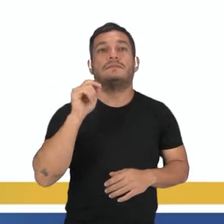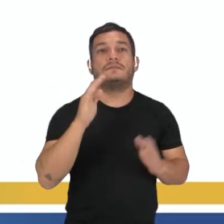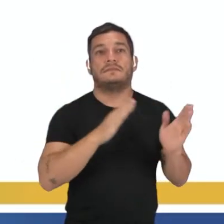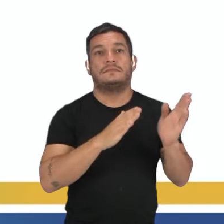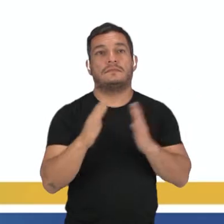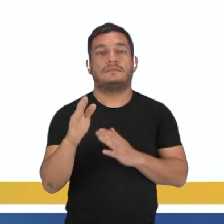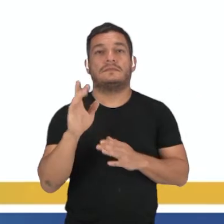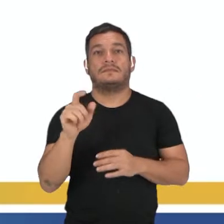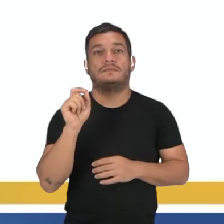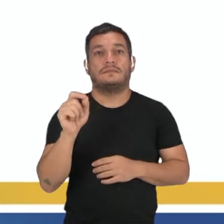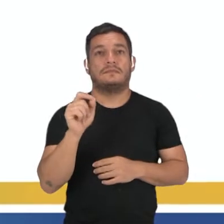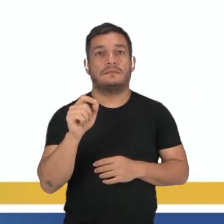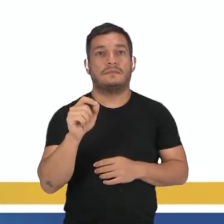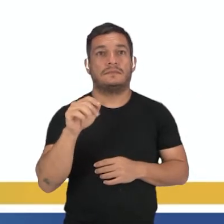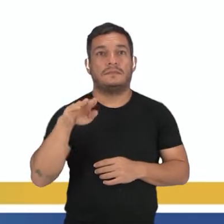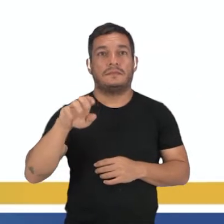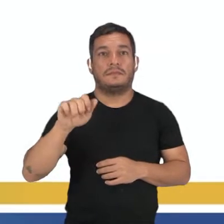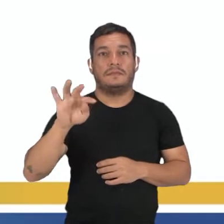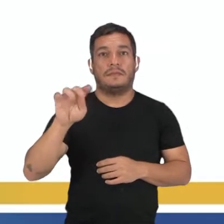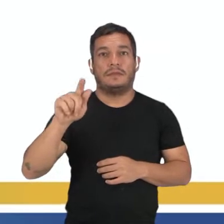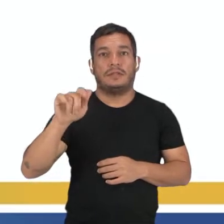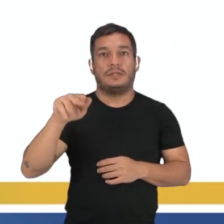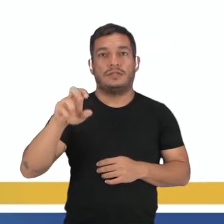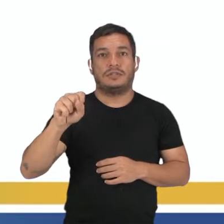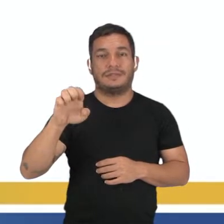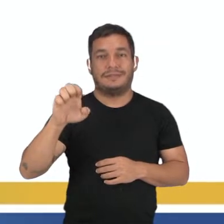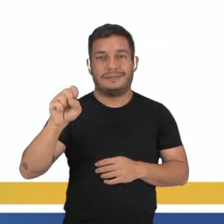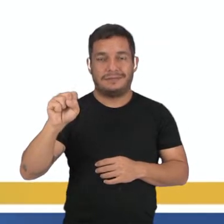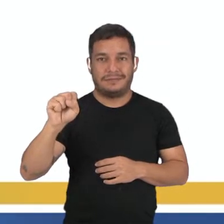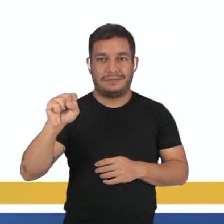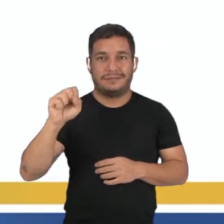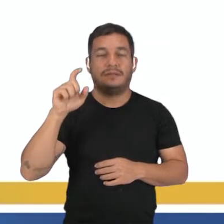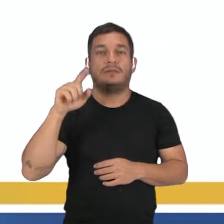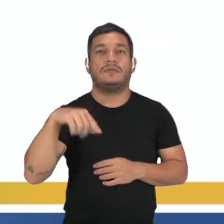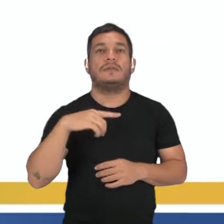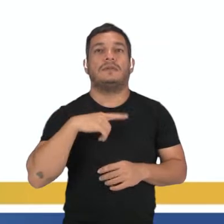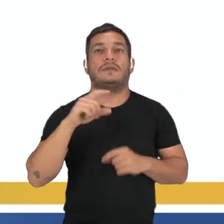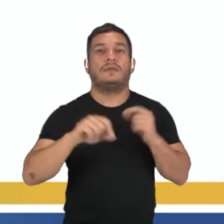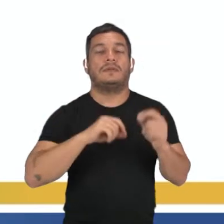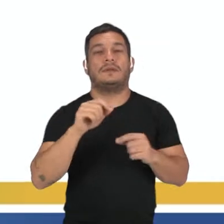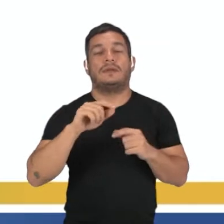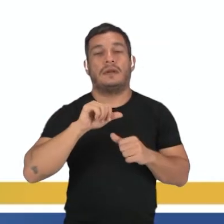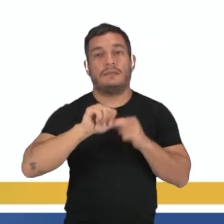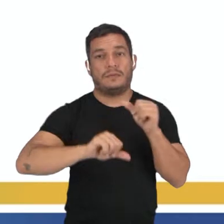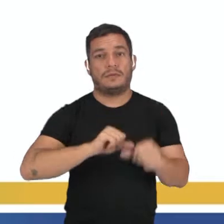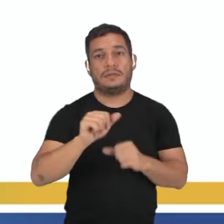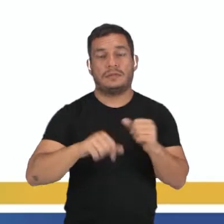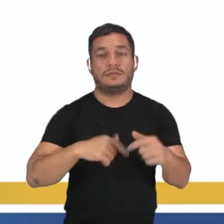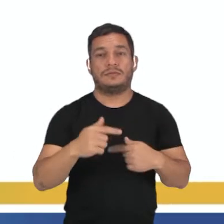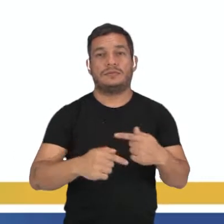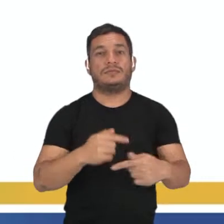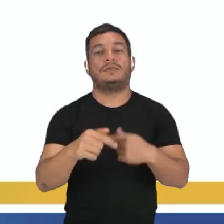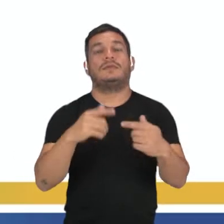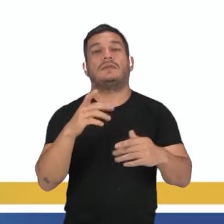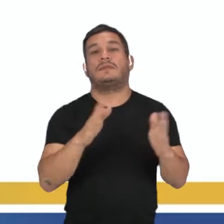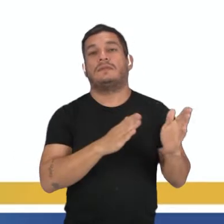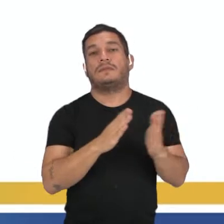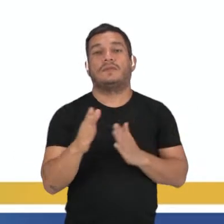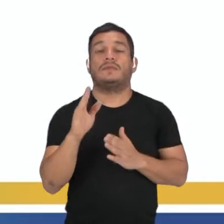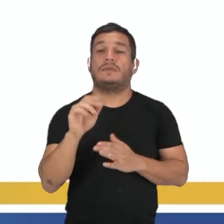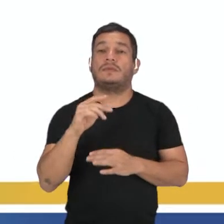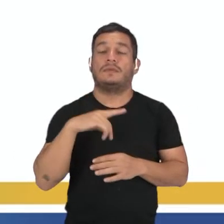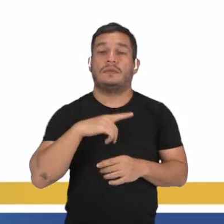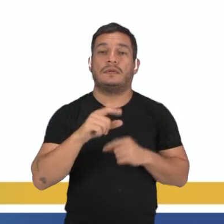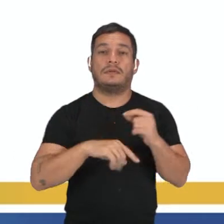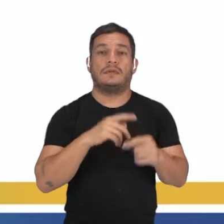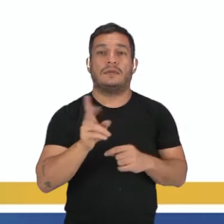um processo que a gente chama de metagênese, ou seja, nós temos a alternância de gerações. Tem um período do ciclo, que é onde a gente